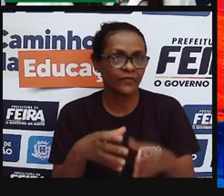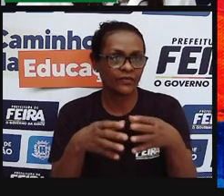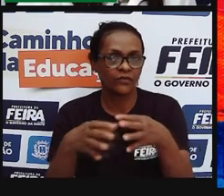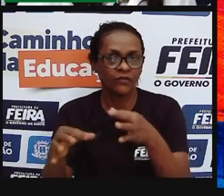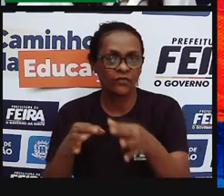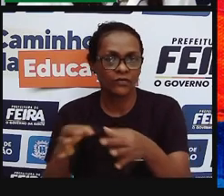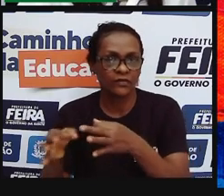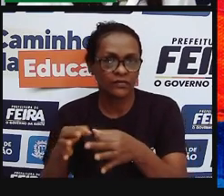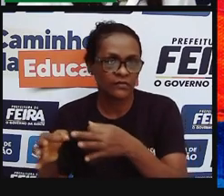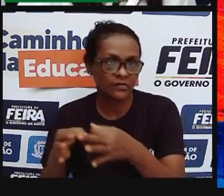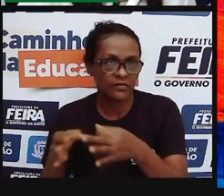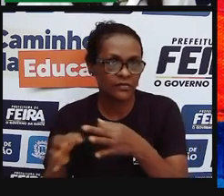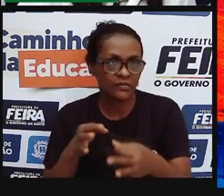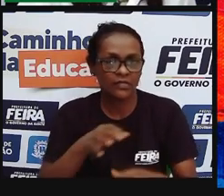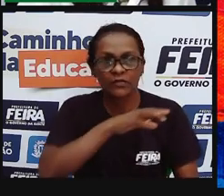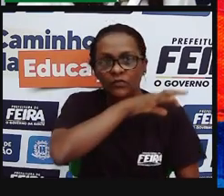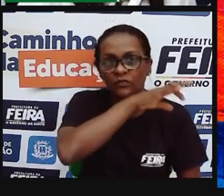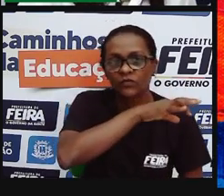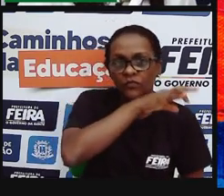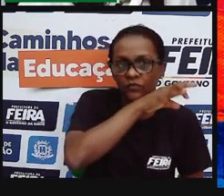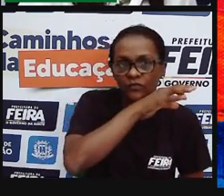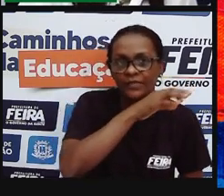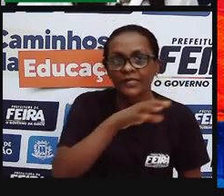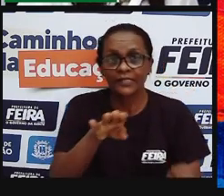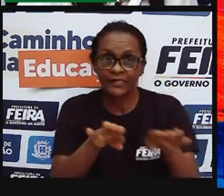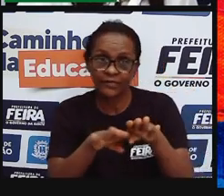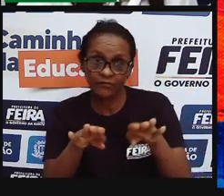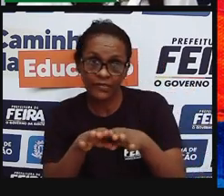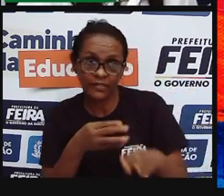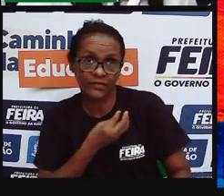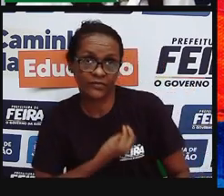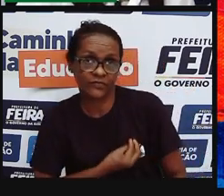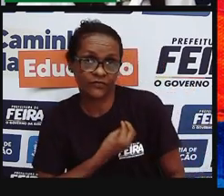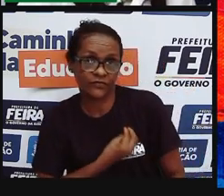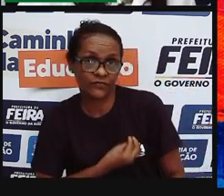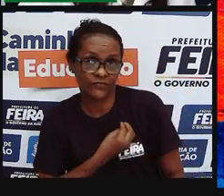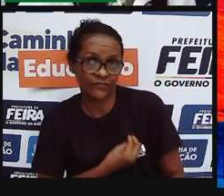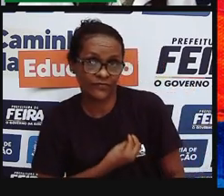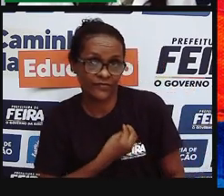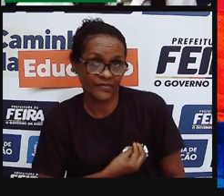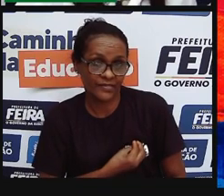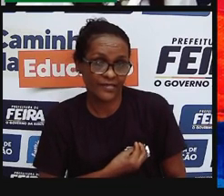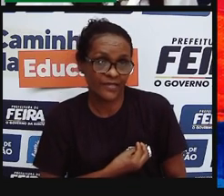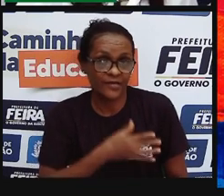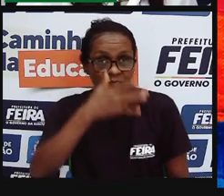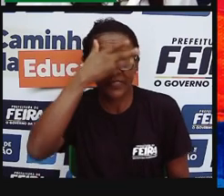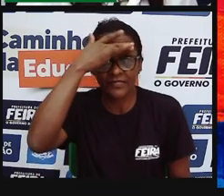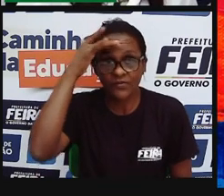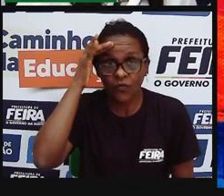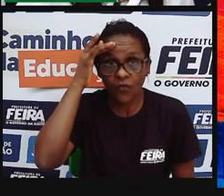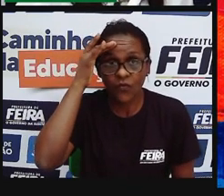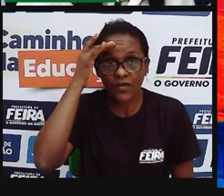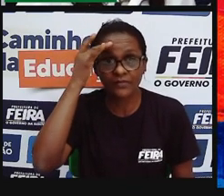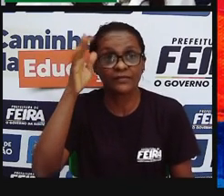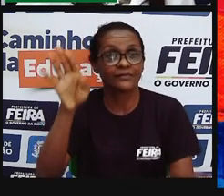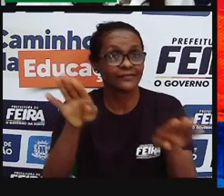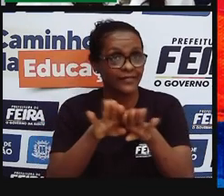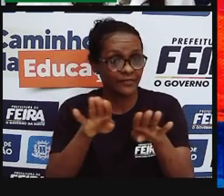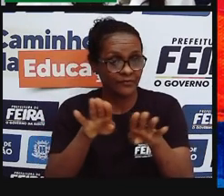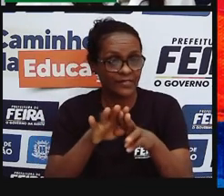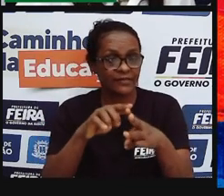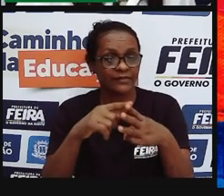ecossistemas, eles são formados pela parte biótica, ou seja, pelos seres vivos, representada pelas